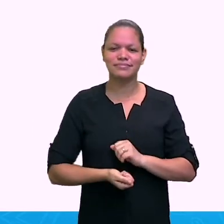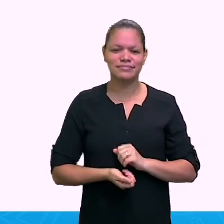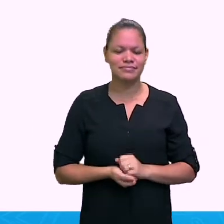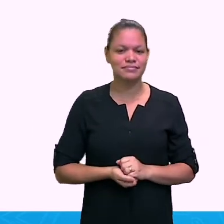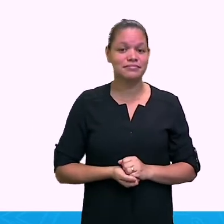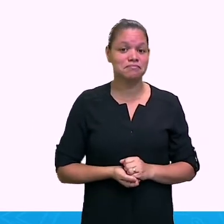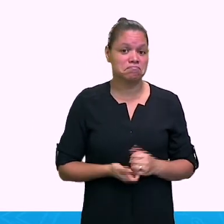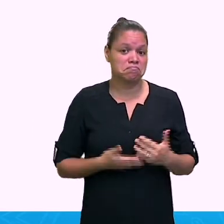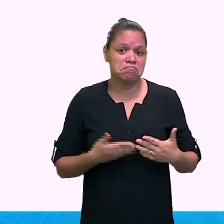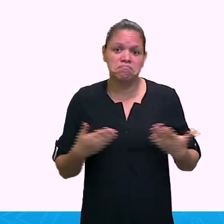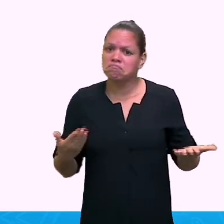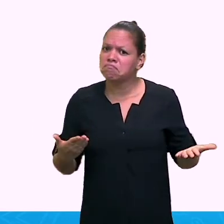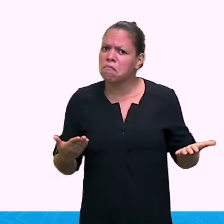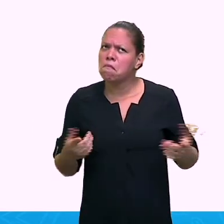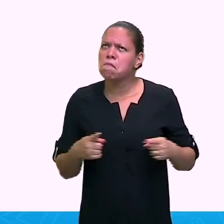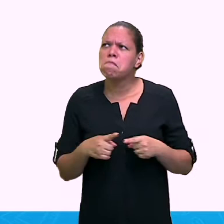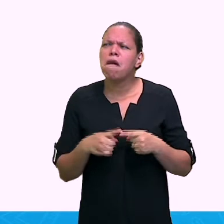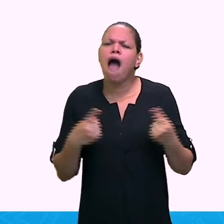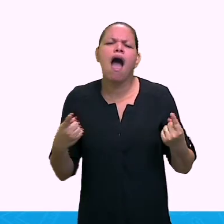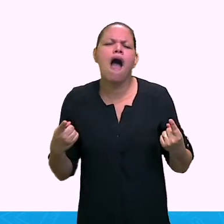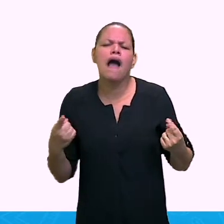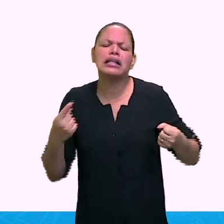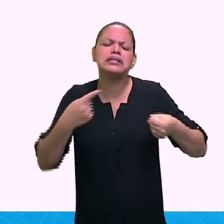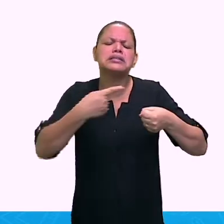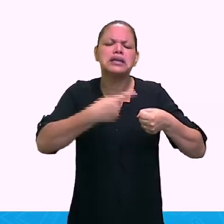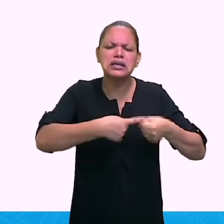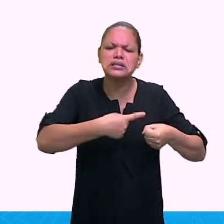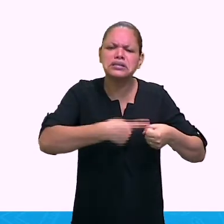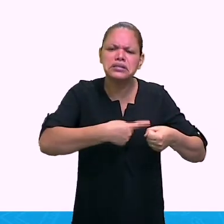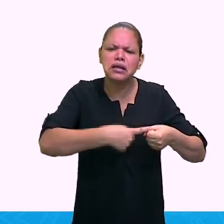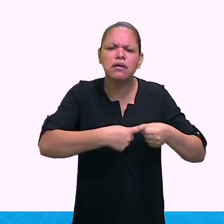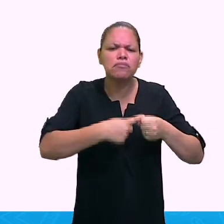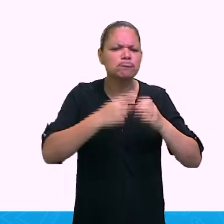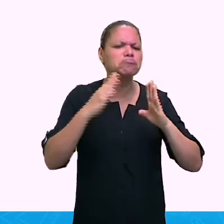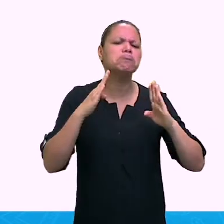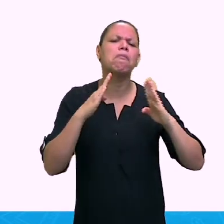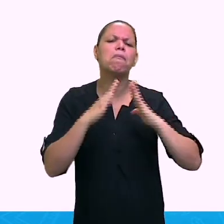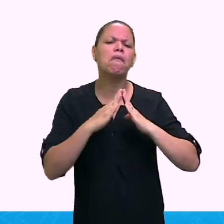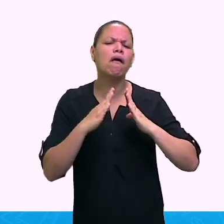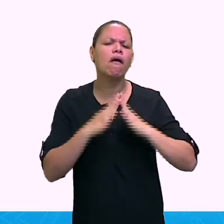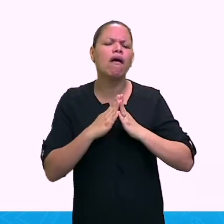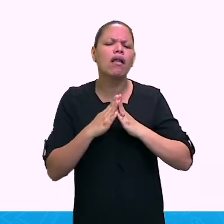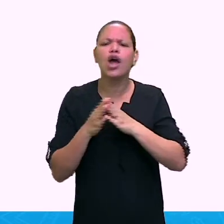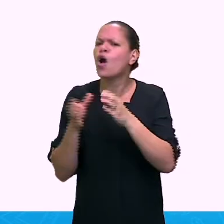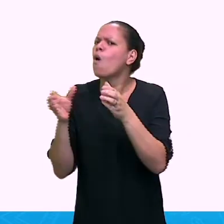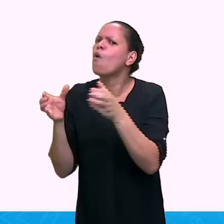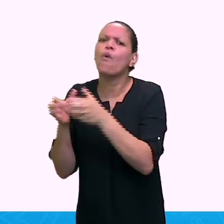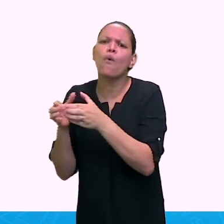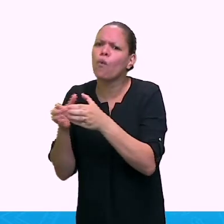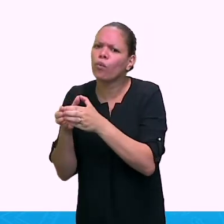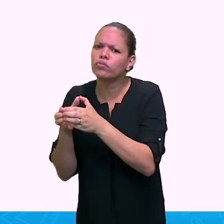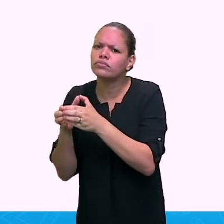Valadares.